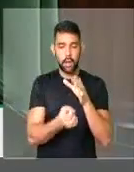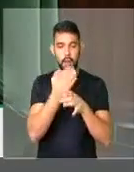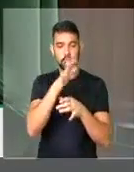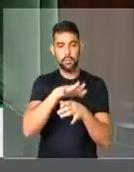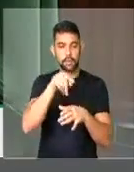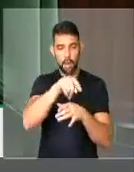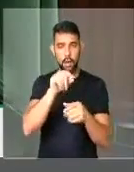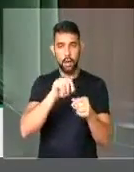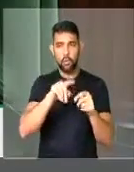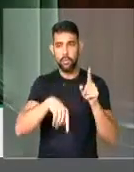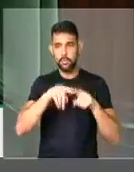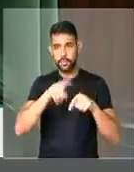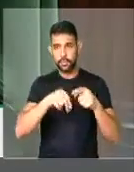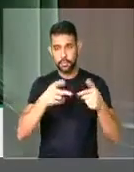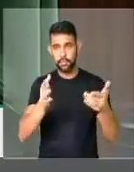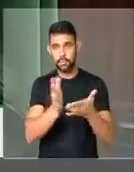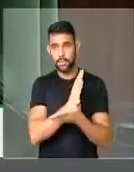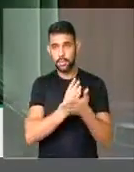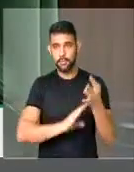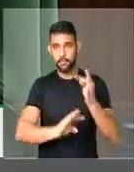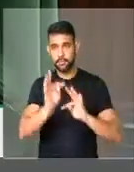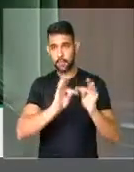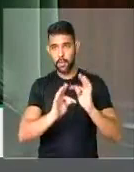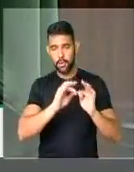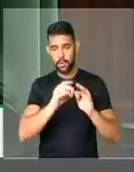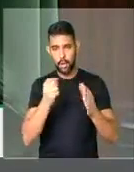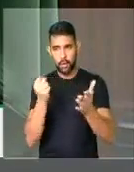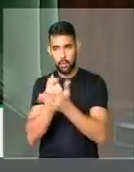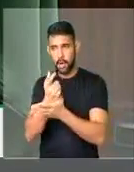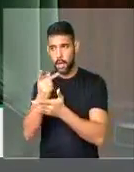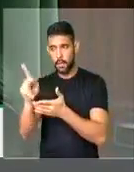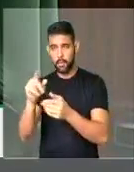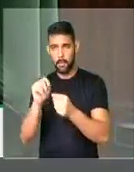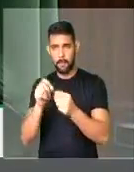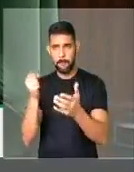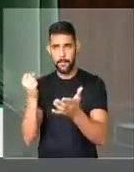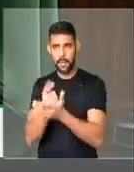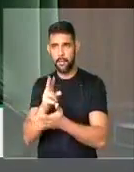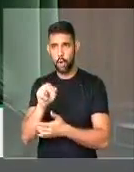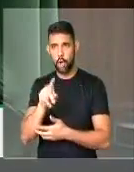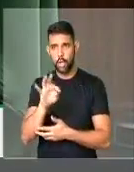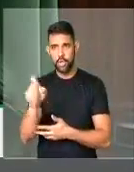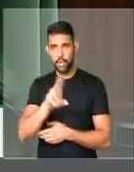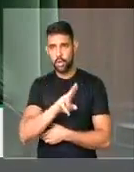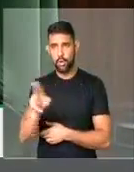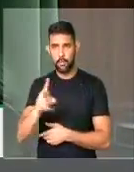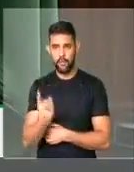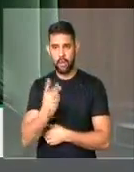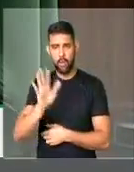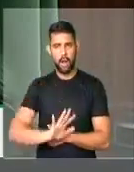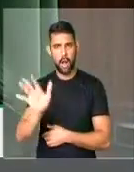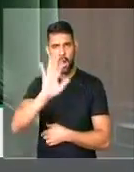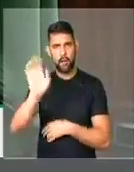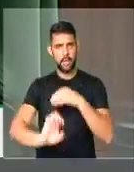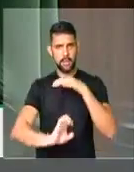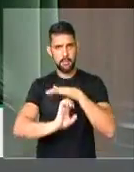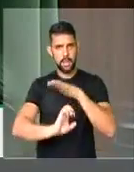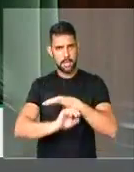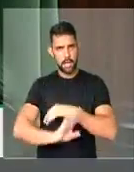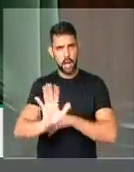produtos baseados em tecnologia importada, pagamos royalties enormes para as grandes